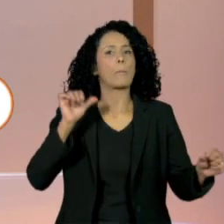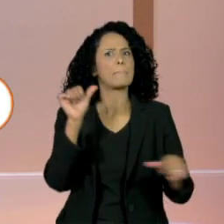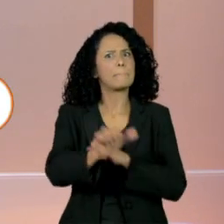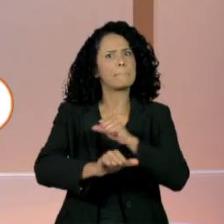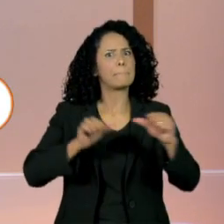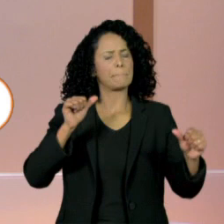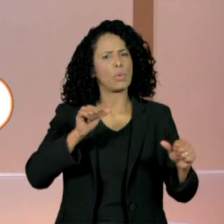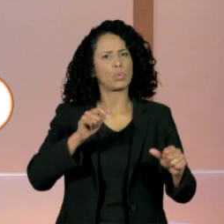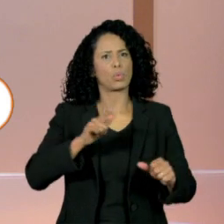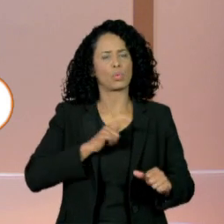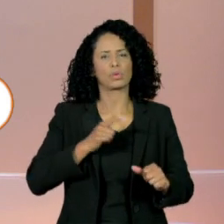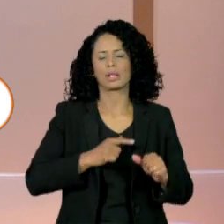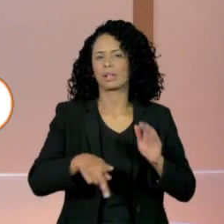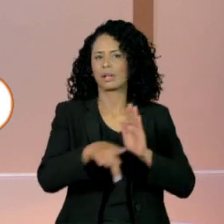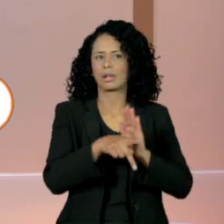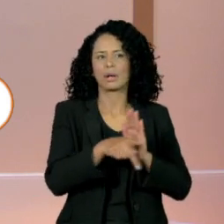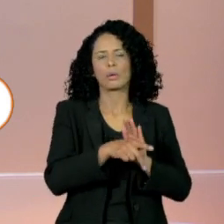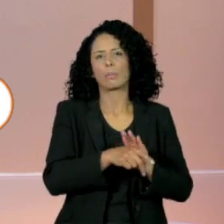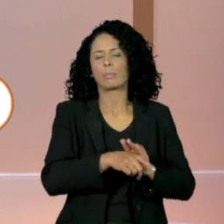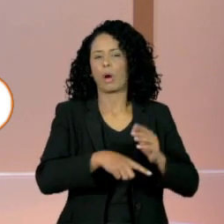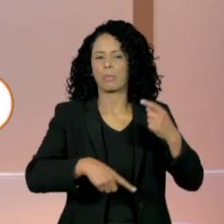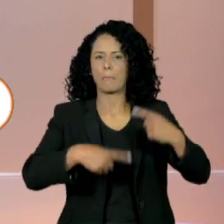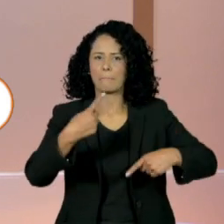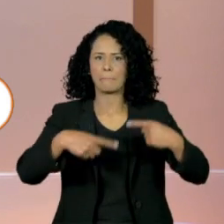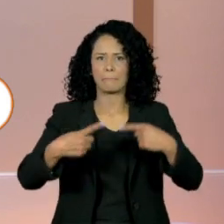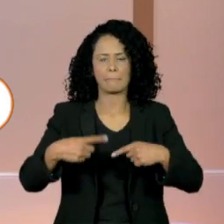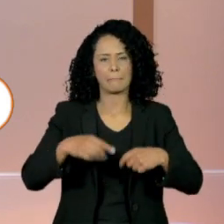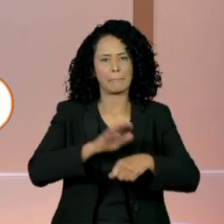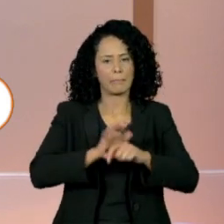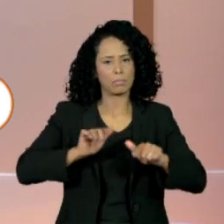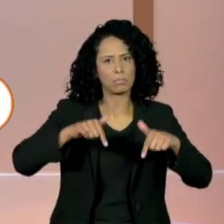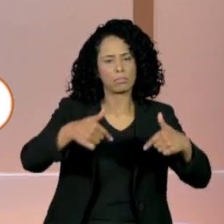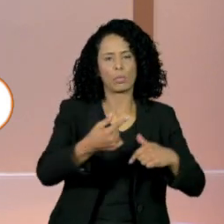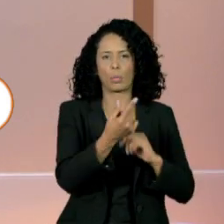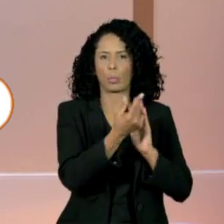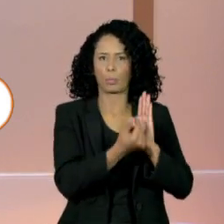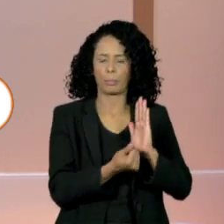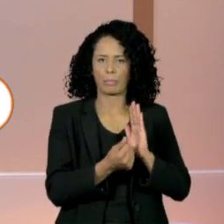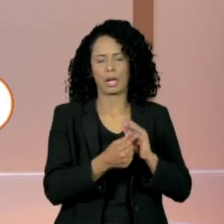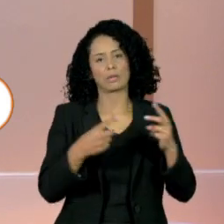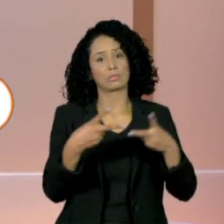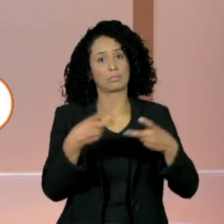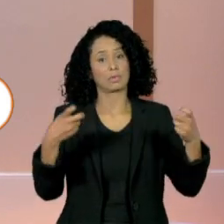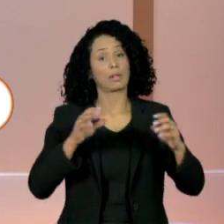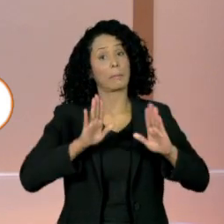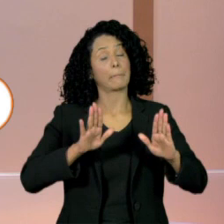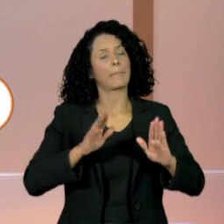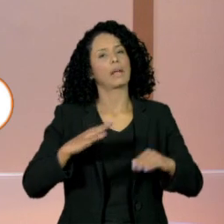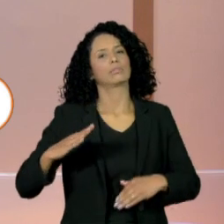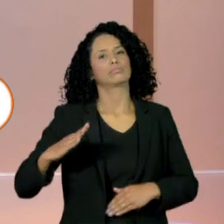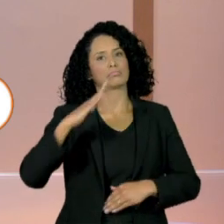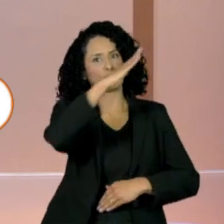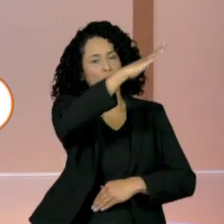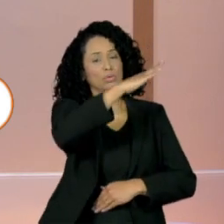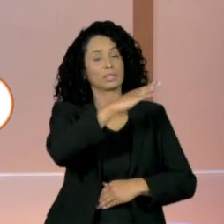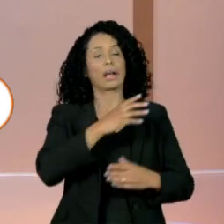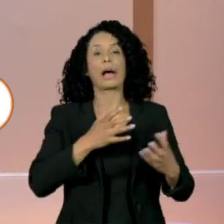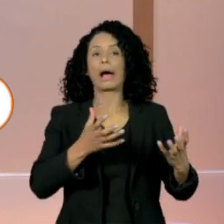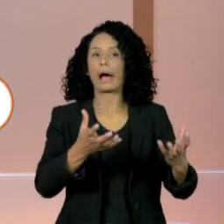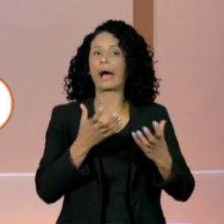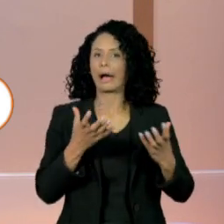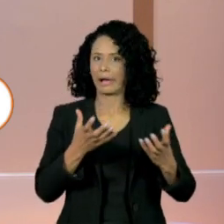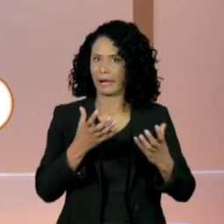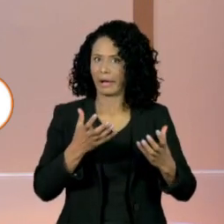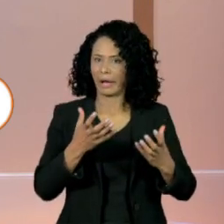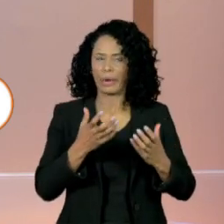política de preços da estatal. E até uma CPI sugerida pelo presidente Bolsonaro já está em curso. O líder do PL na